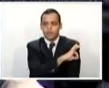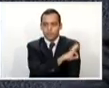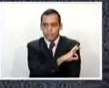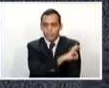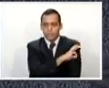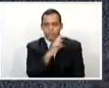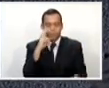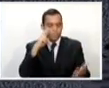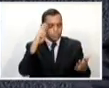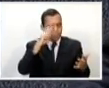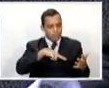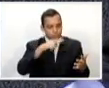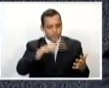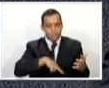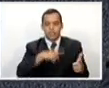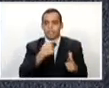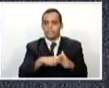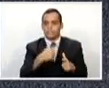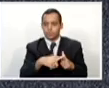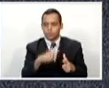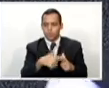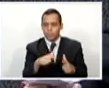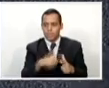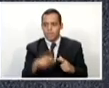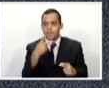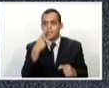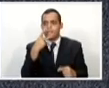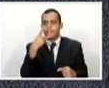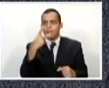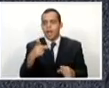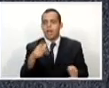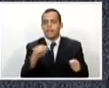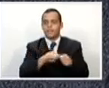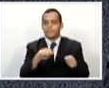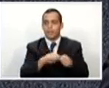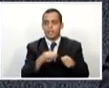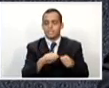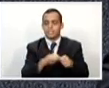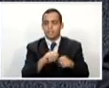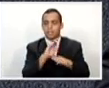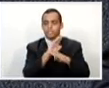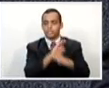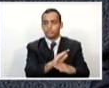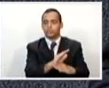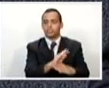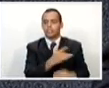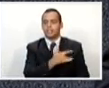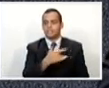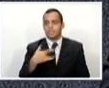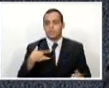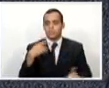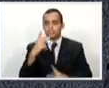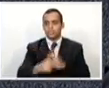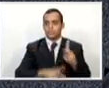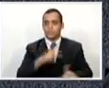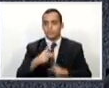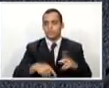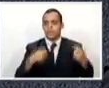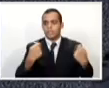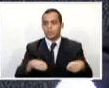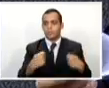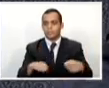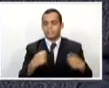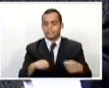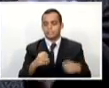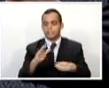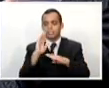que ele deve ter diariamente, mas que fale em saúde pública. Saúde pública é uma coisa muito complicada, já está desgastada, eu acho que nós temos que procurar achar uma solução